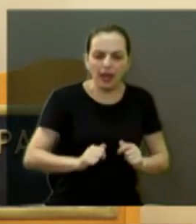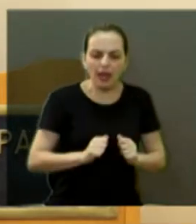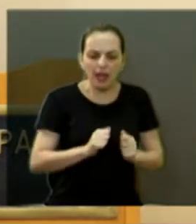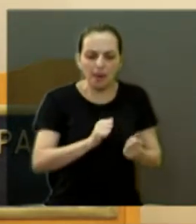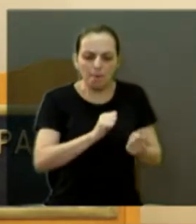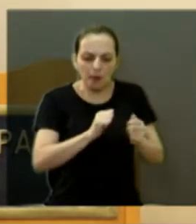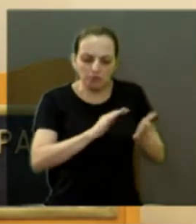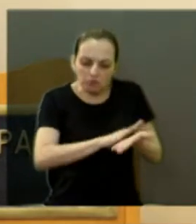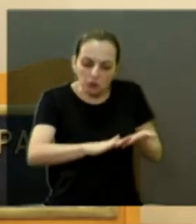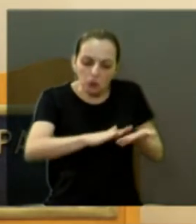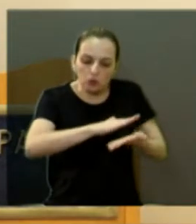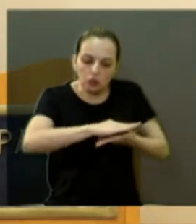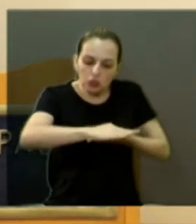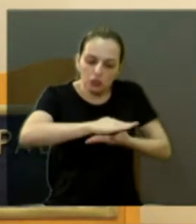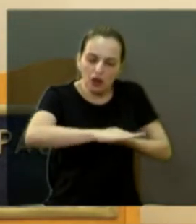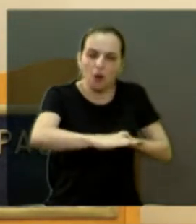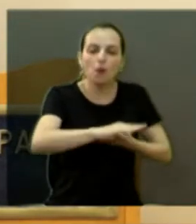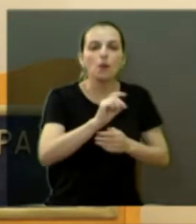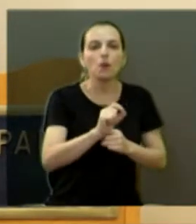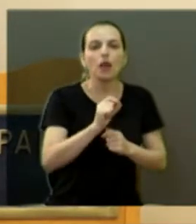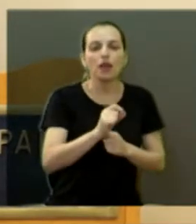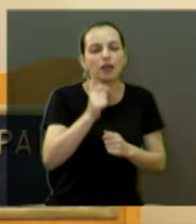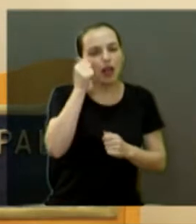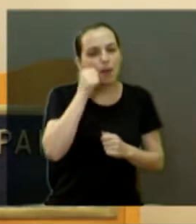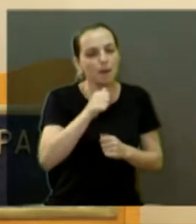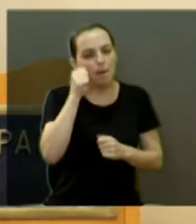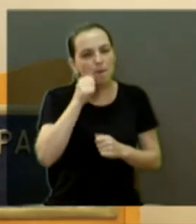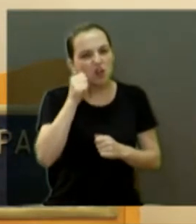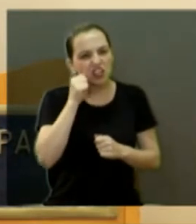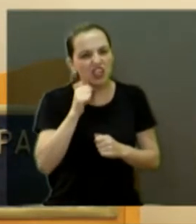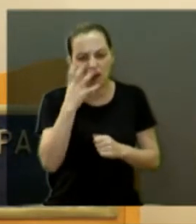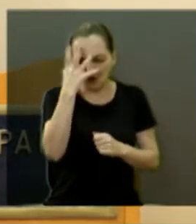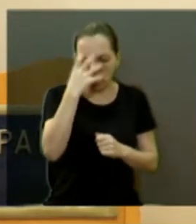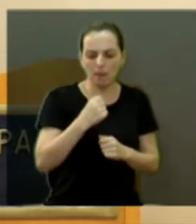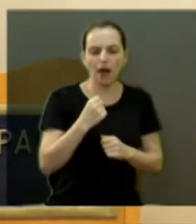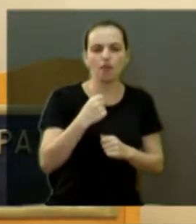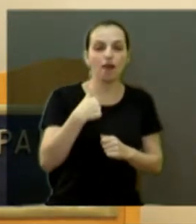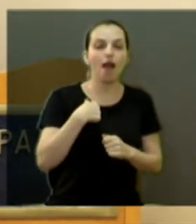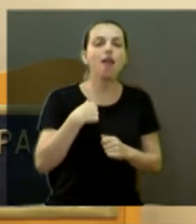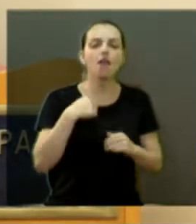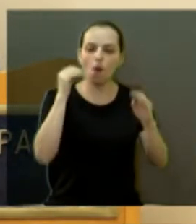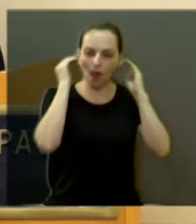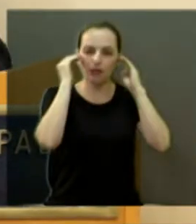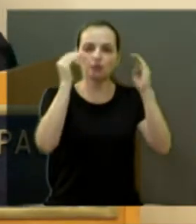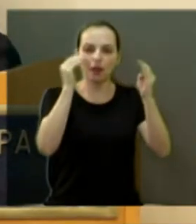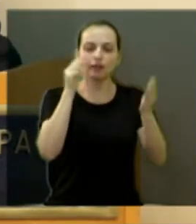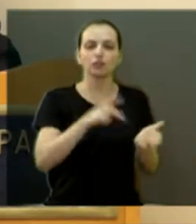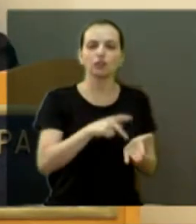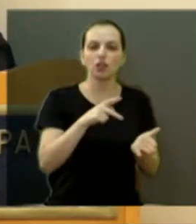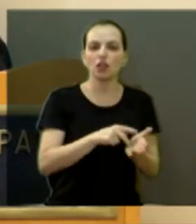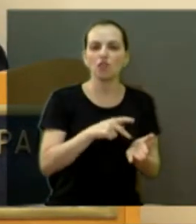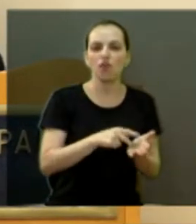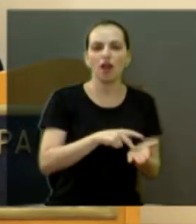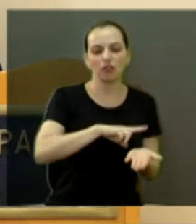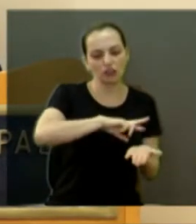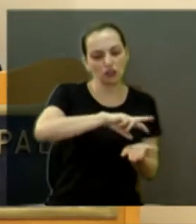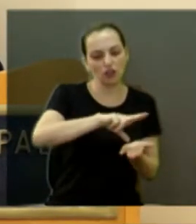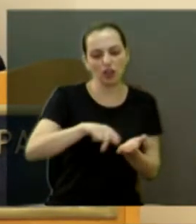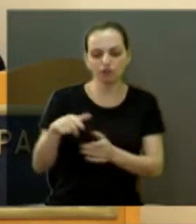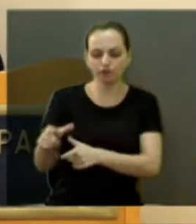Azeuleana? Vocês sabem disso aí, né? E o vereador respeita mesmo, né? E não é só em casa, né? Eu também quero